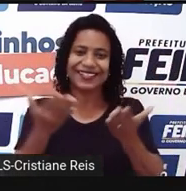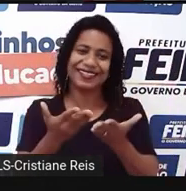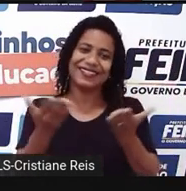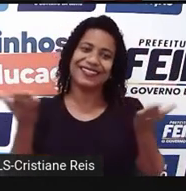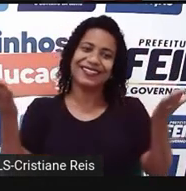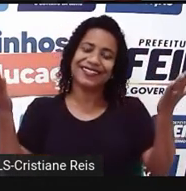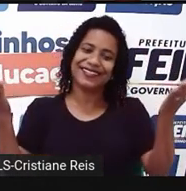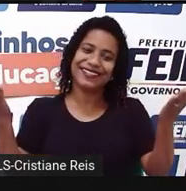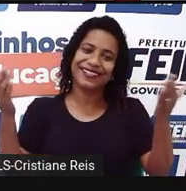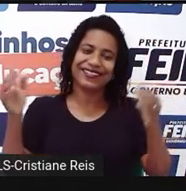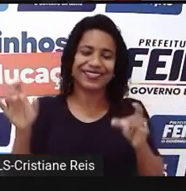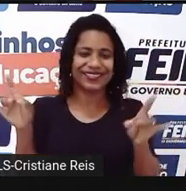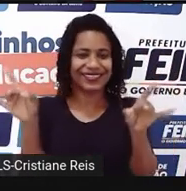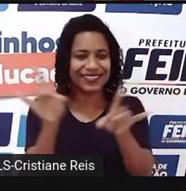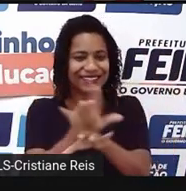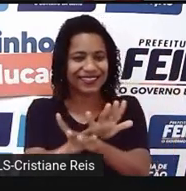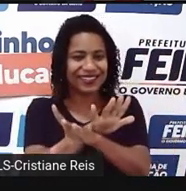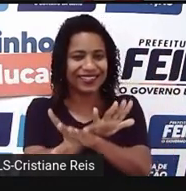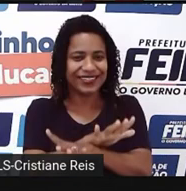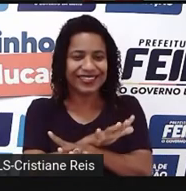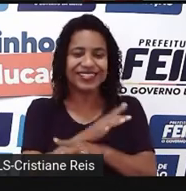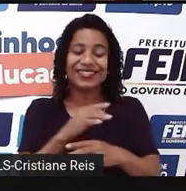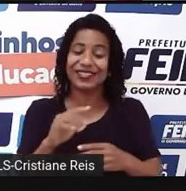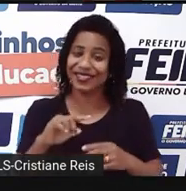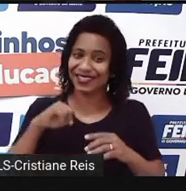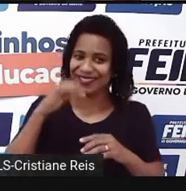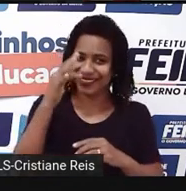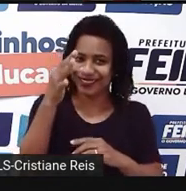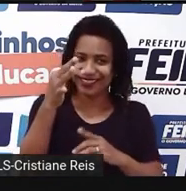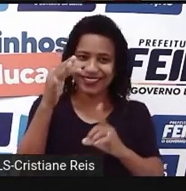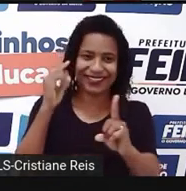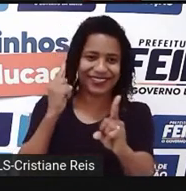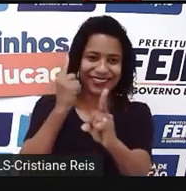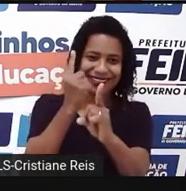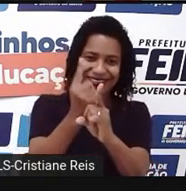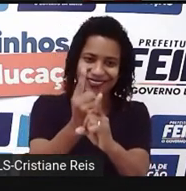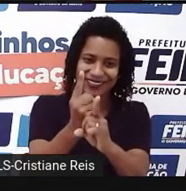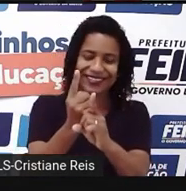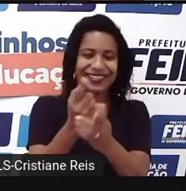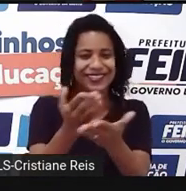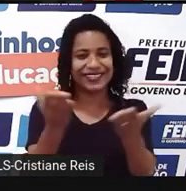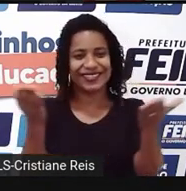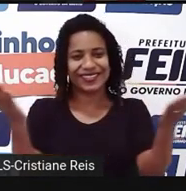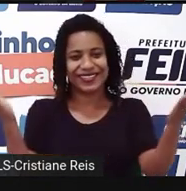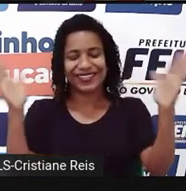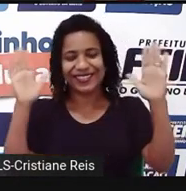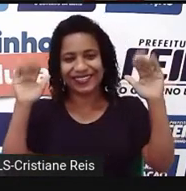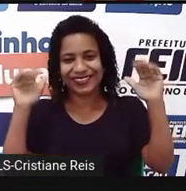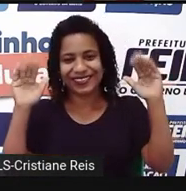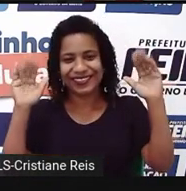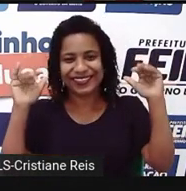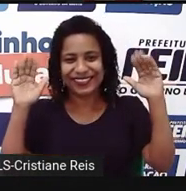Fico por aqui. See you next class. Vejo vocês na próxima aula. Bye!